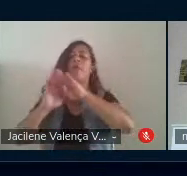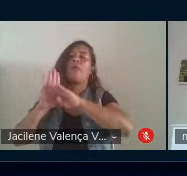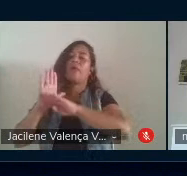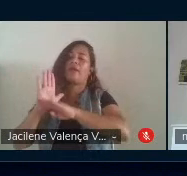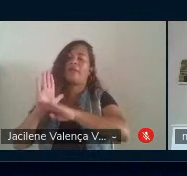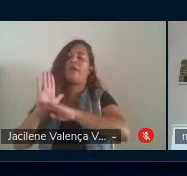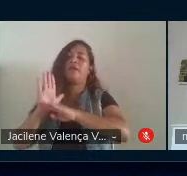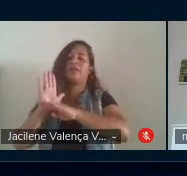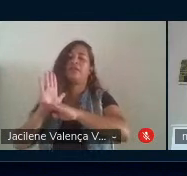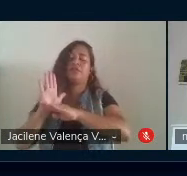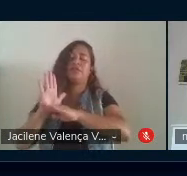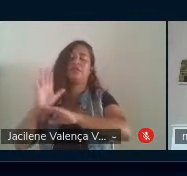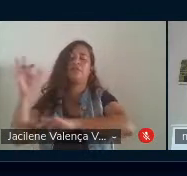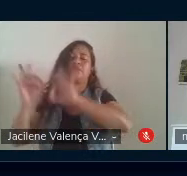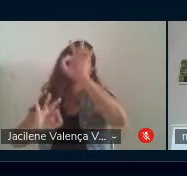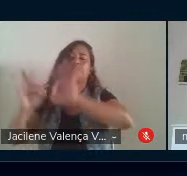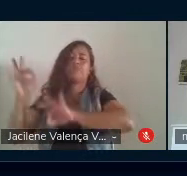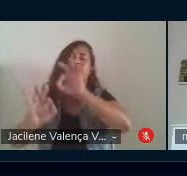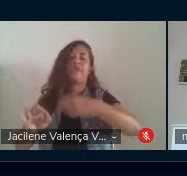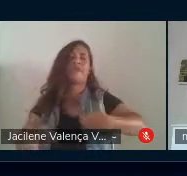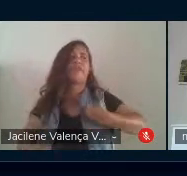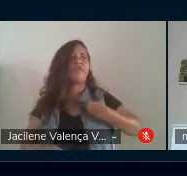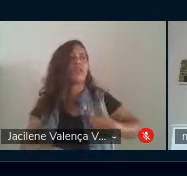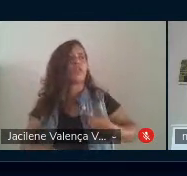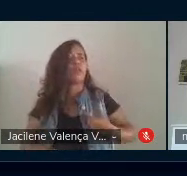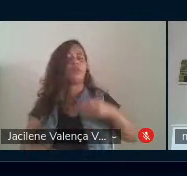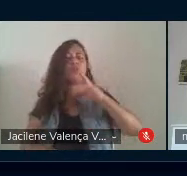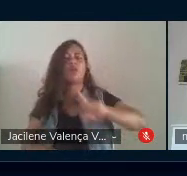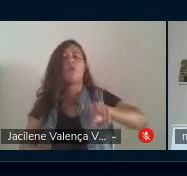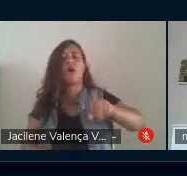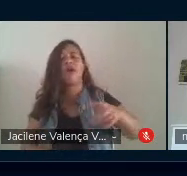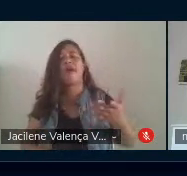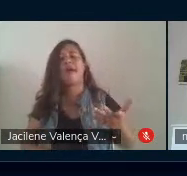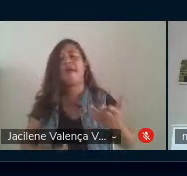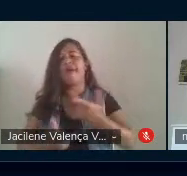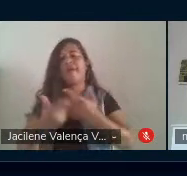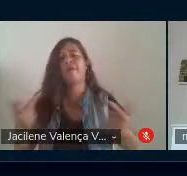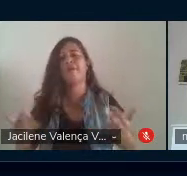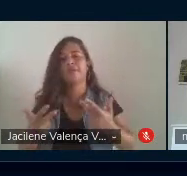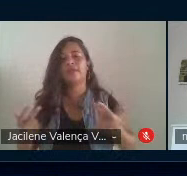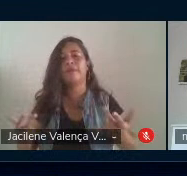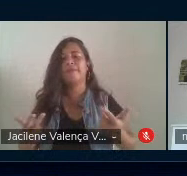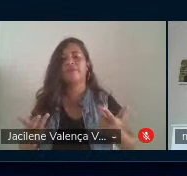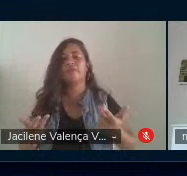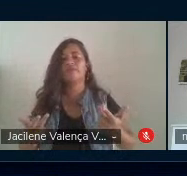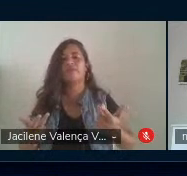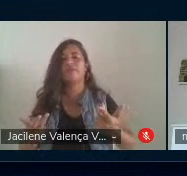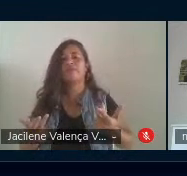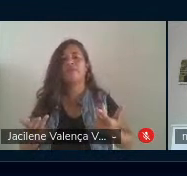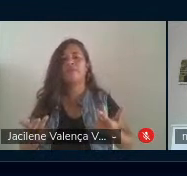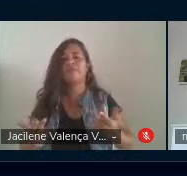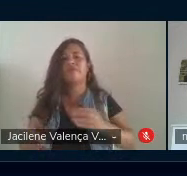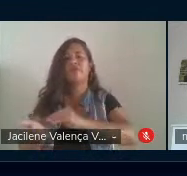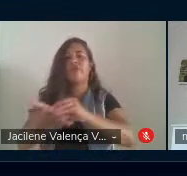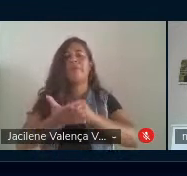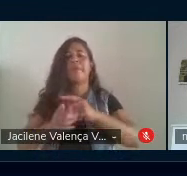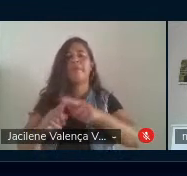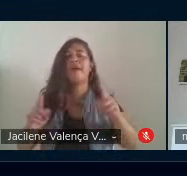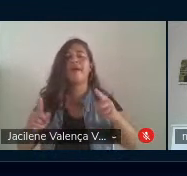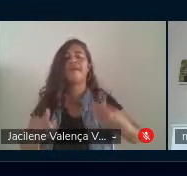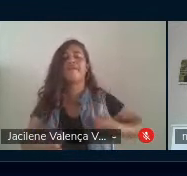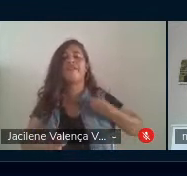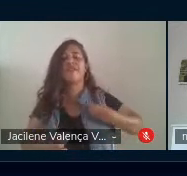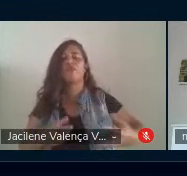foi sendo, né, vivido, então, não foi algo artificial, mas foi algo vivido dentro do